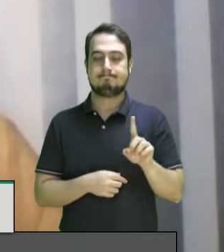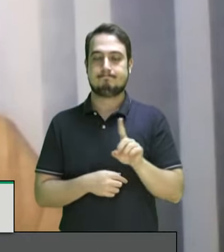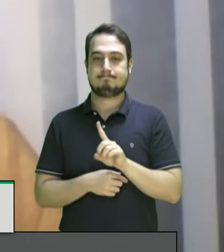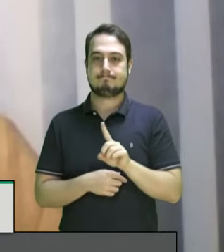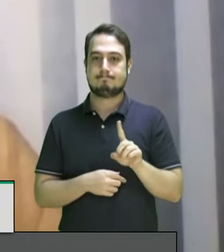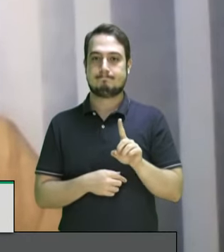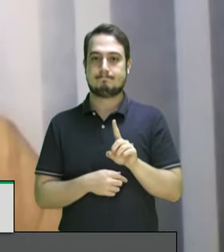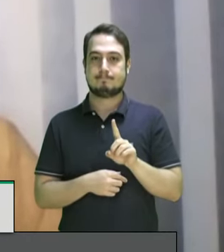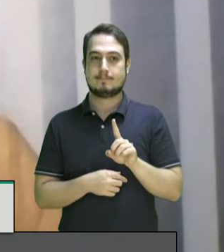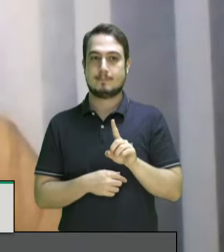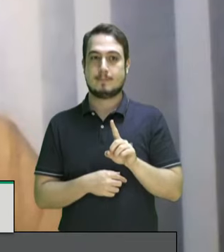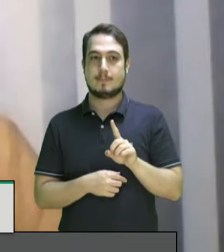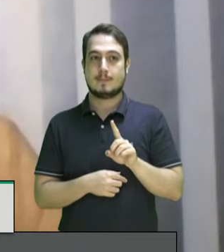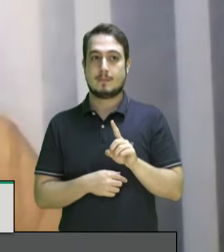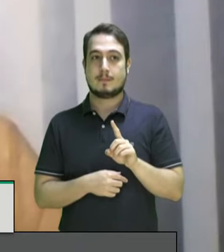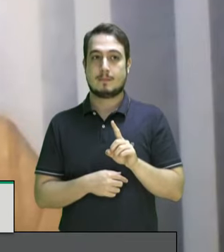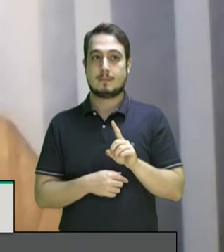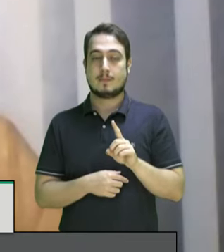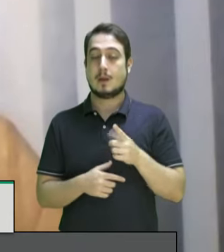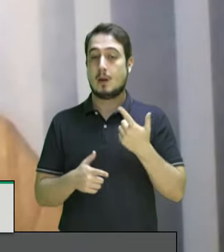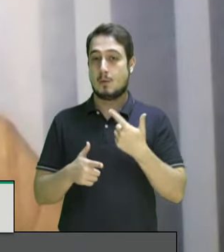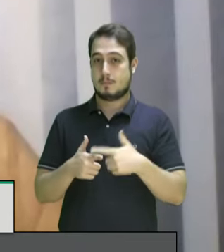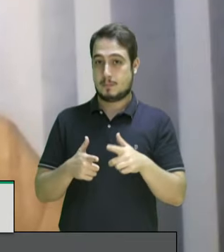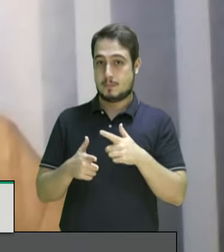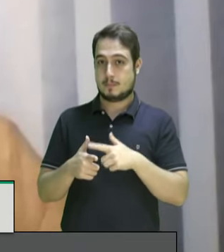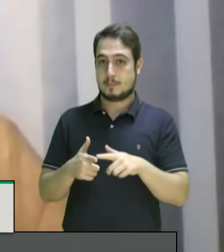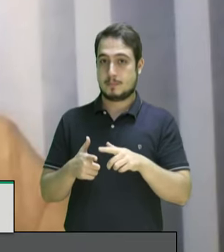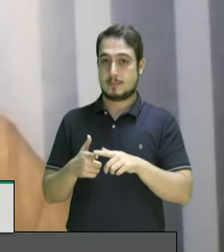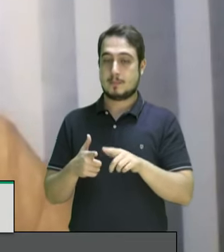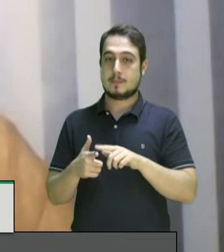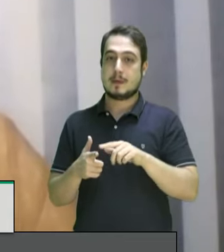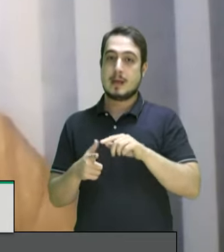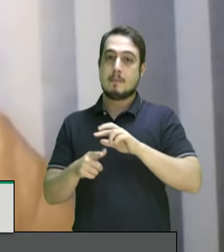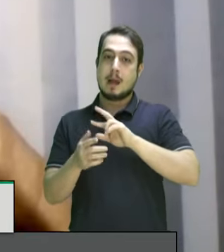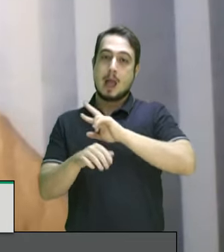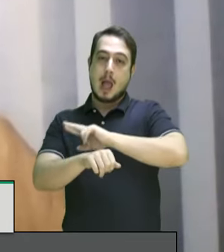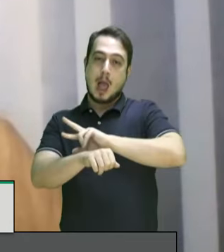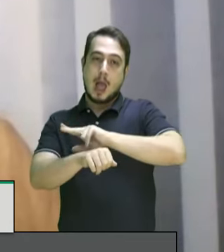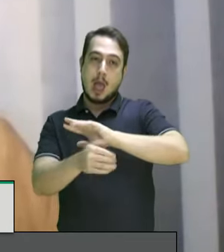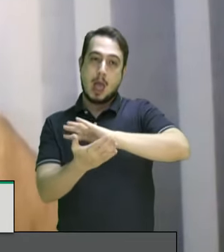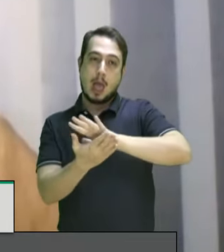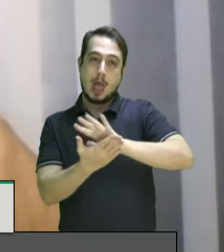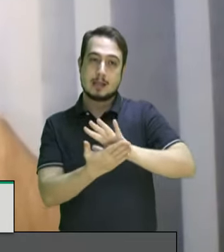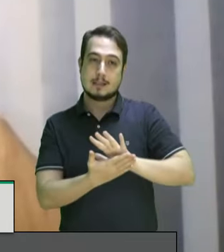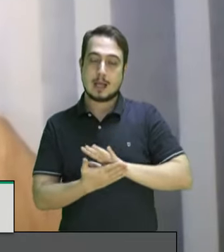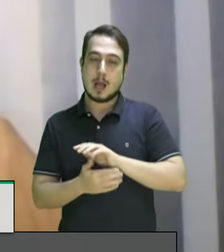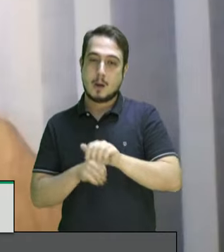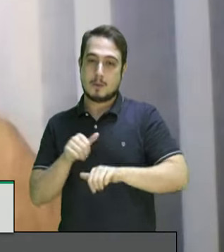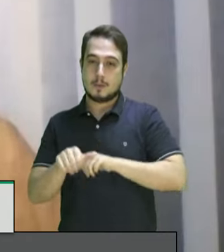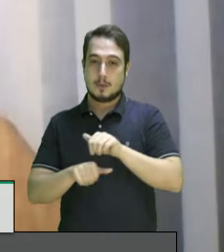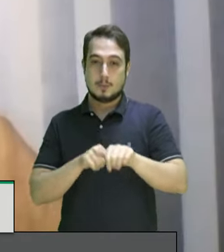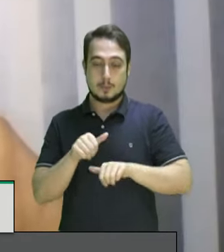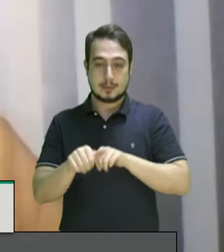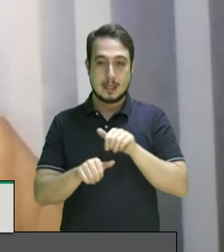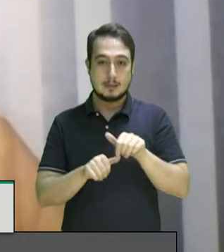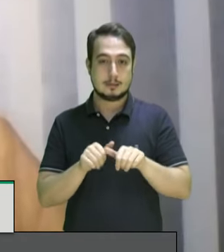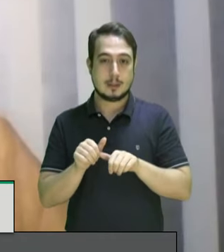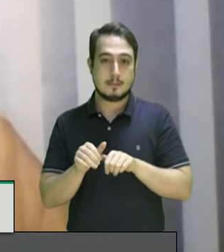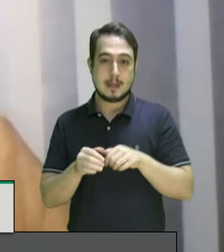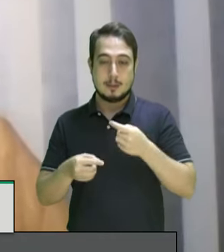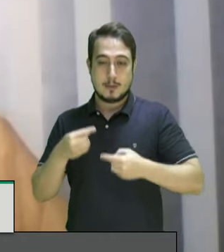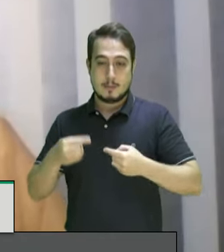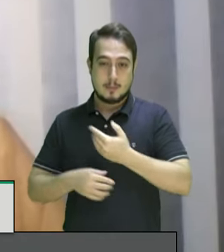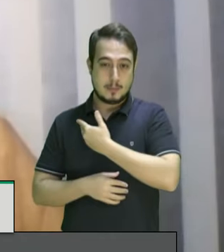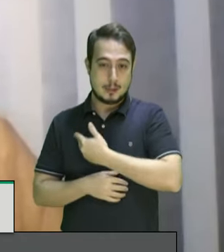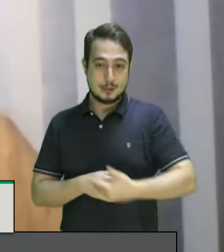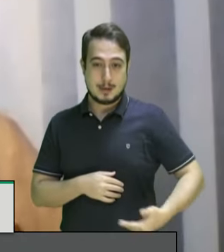o problema racial foi transformado em um problema social através de políticas públicas nefastas